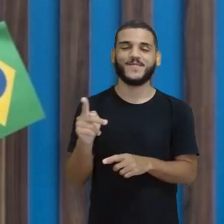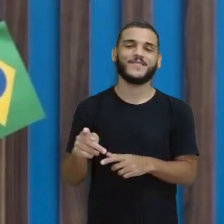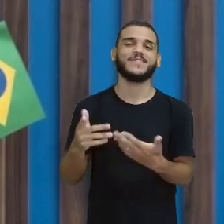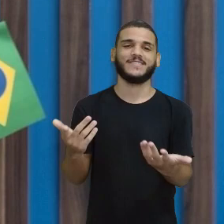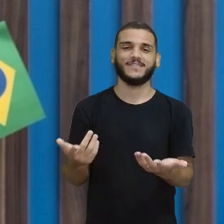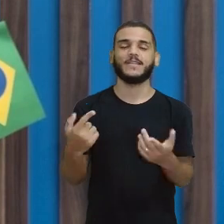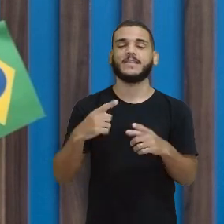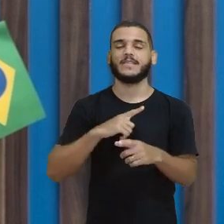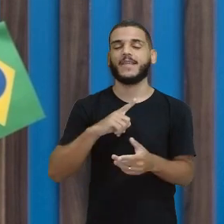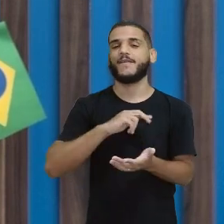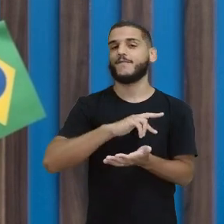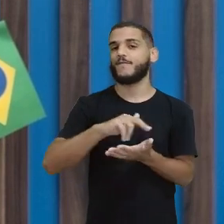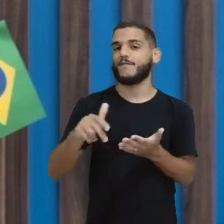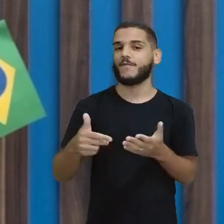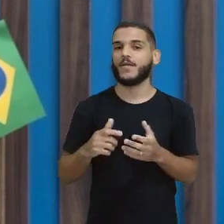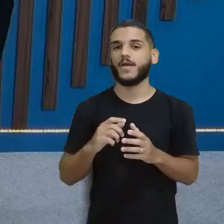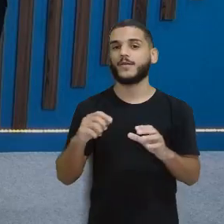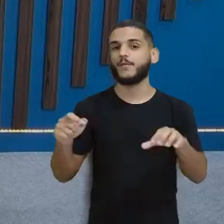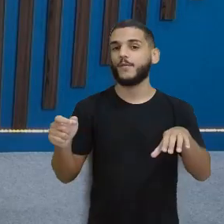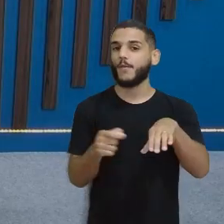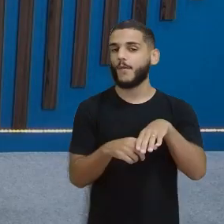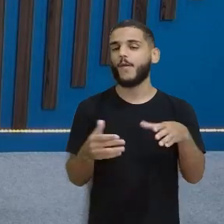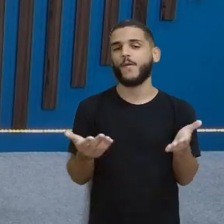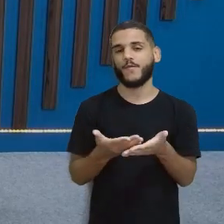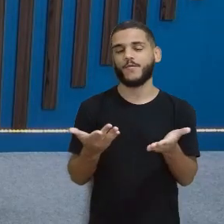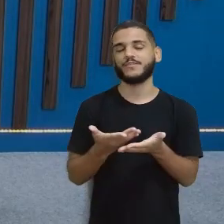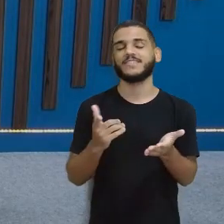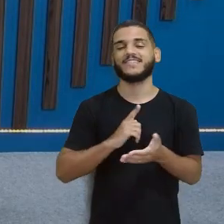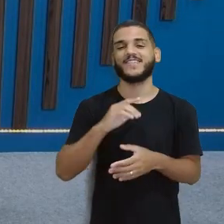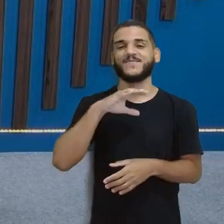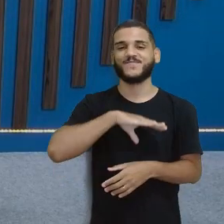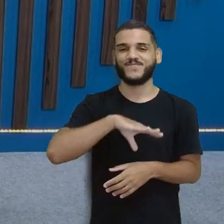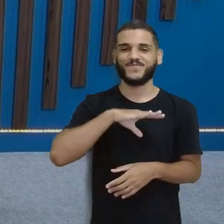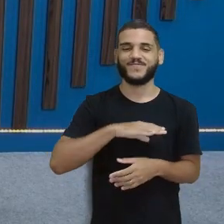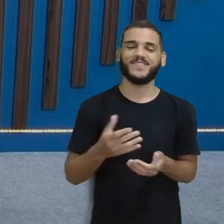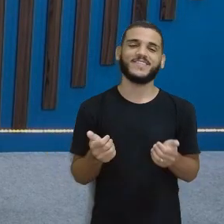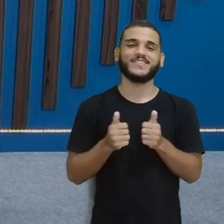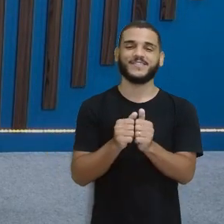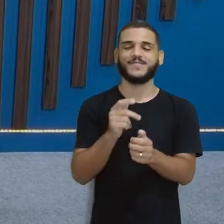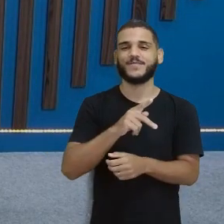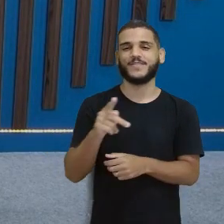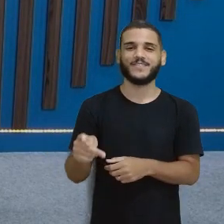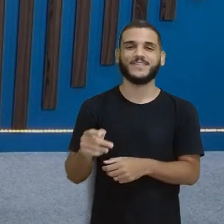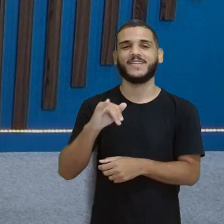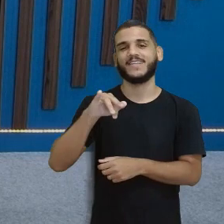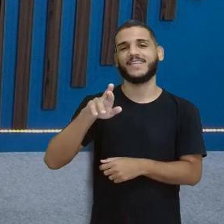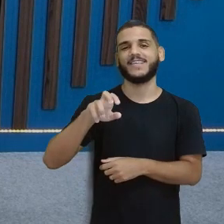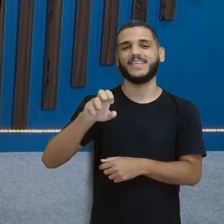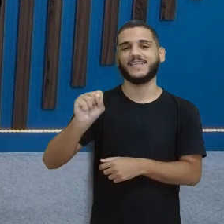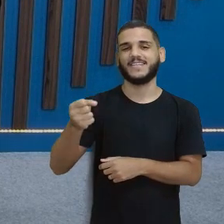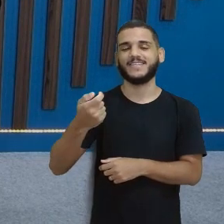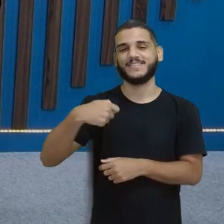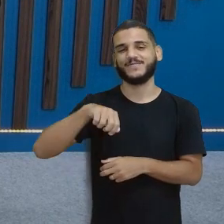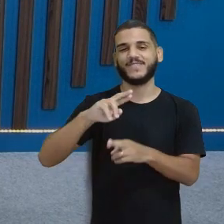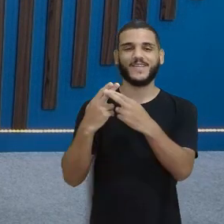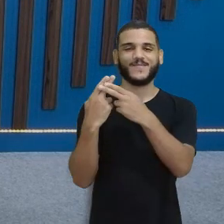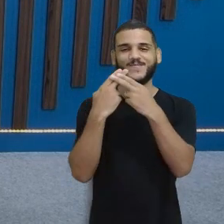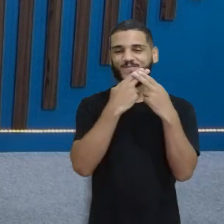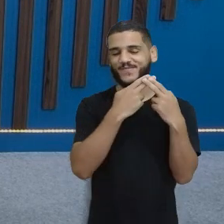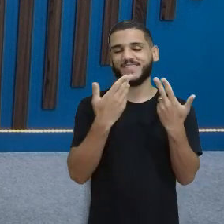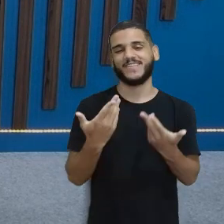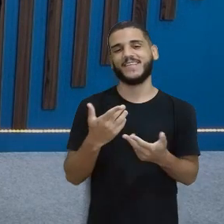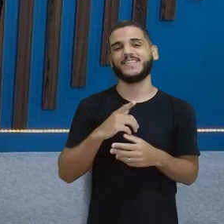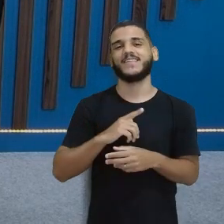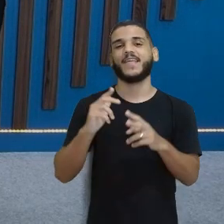gol por aí. E hoje teremos aula de língua portuguesa comigo, a professora Iris Diana. E o tema de